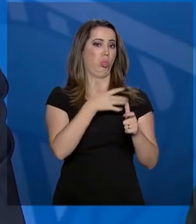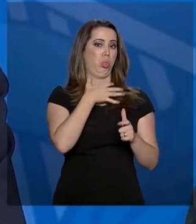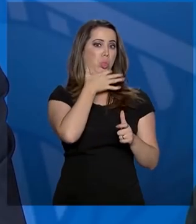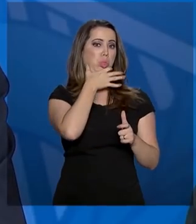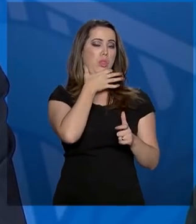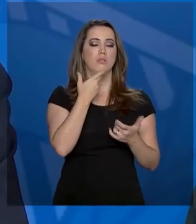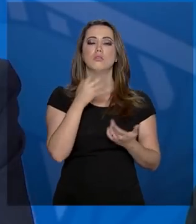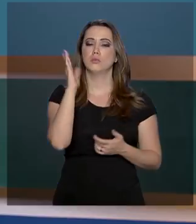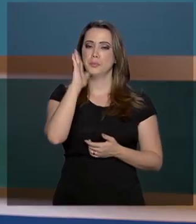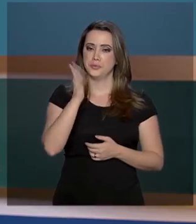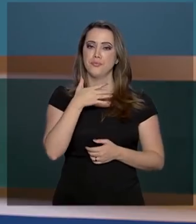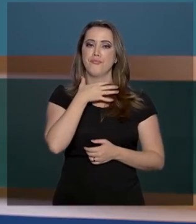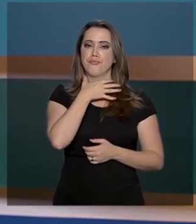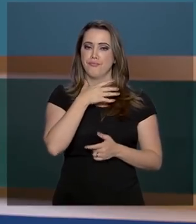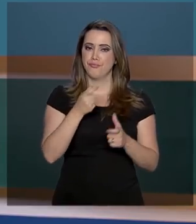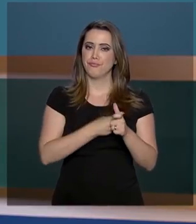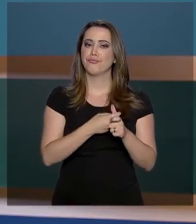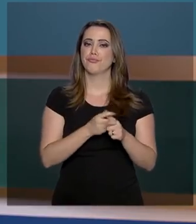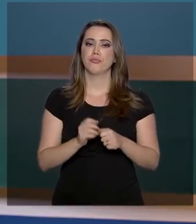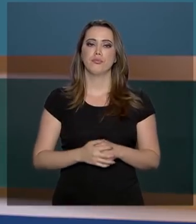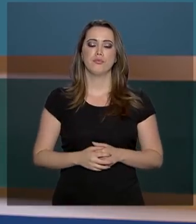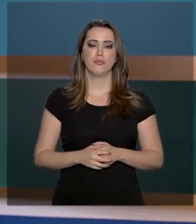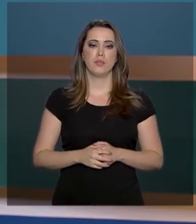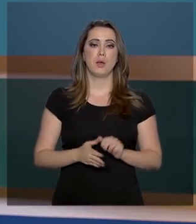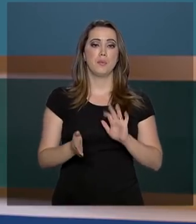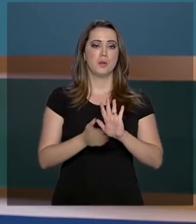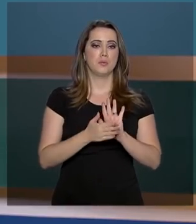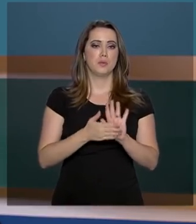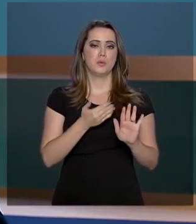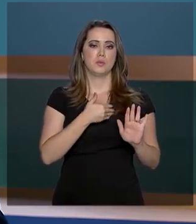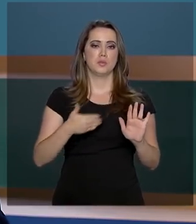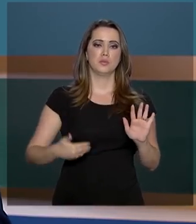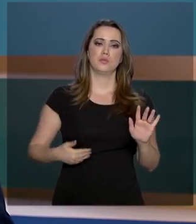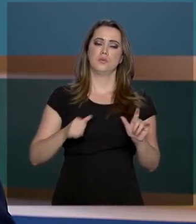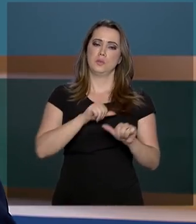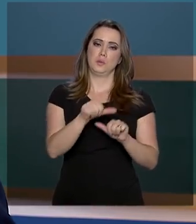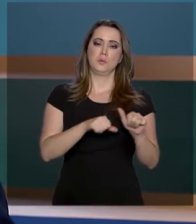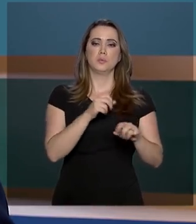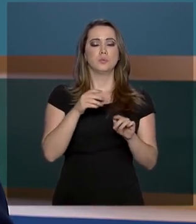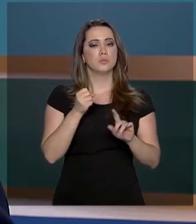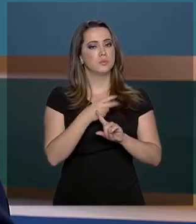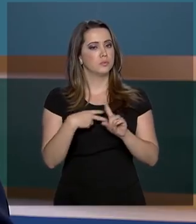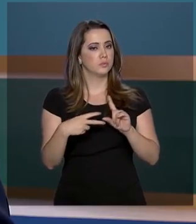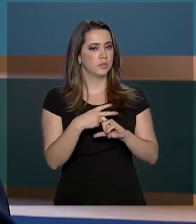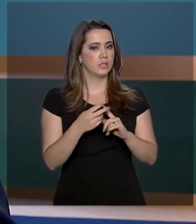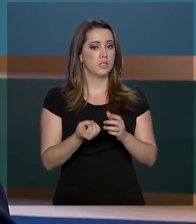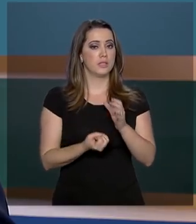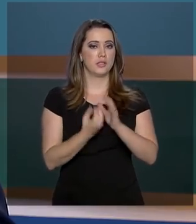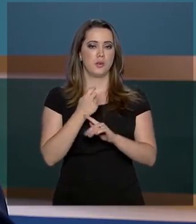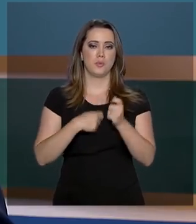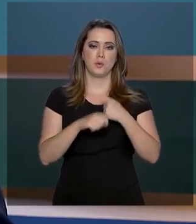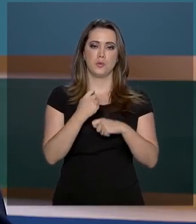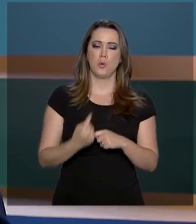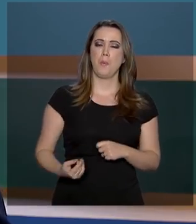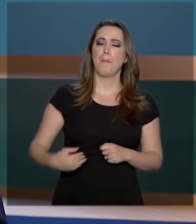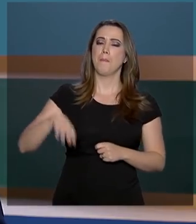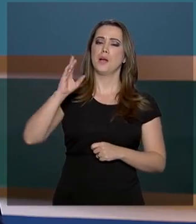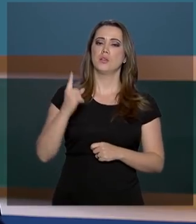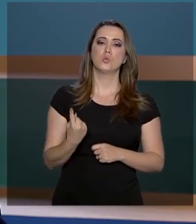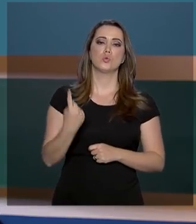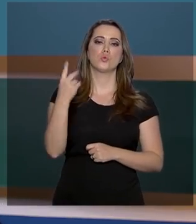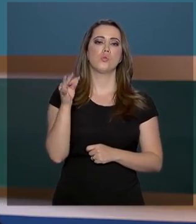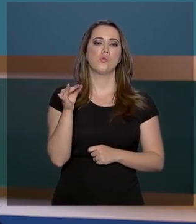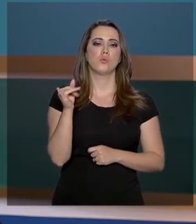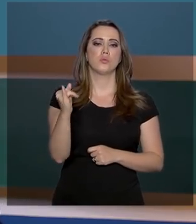Brasil está devendo. A proposta do governo que reestrutura a Previdência vai gerar uma economia de mais de um